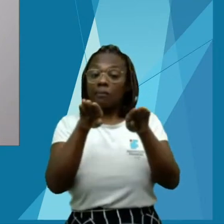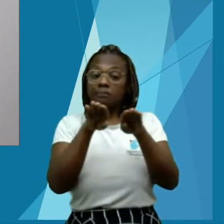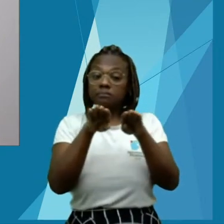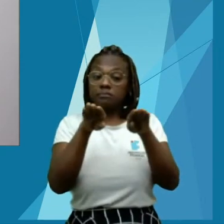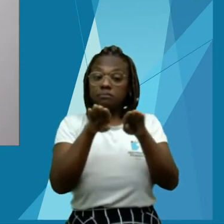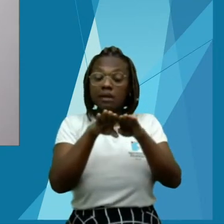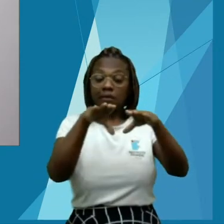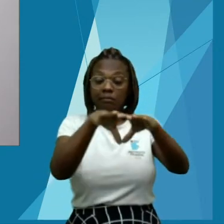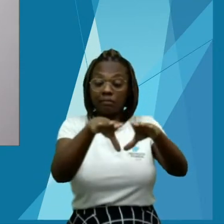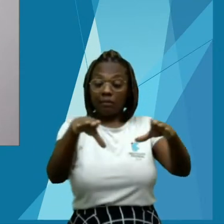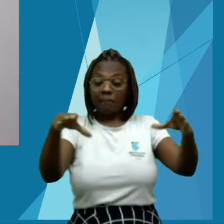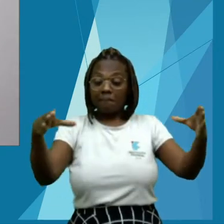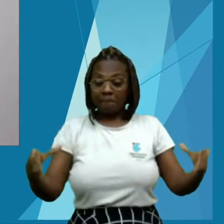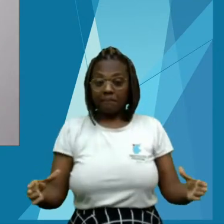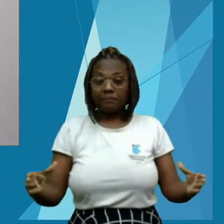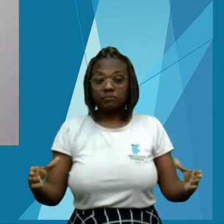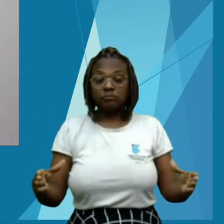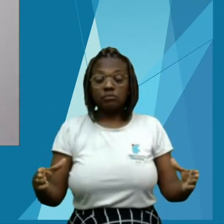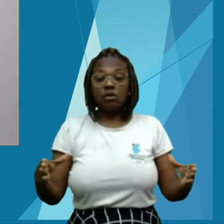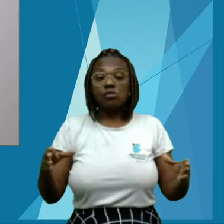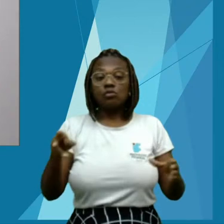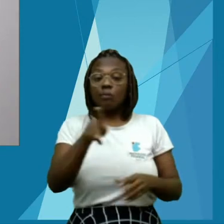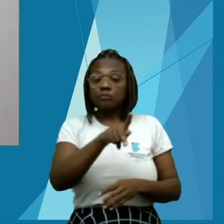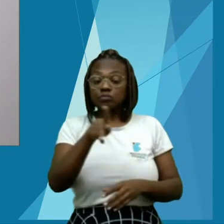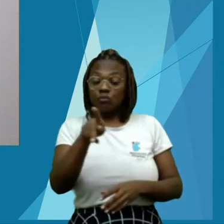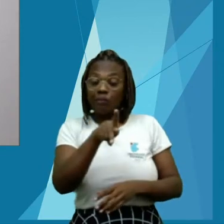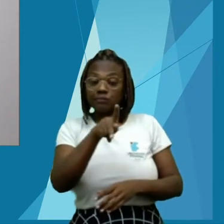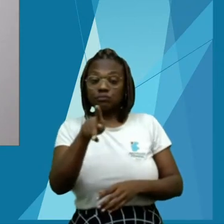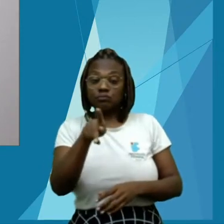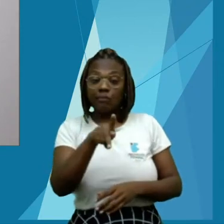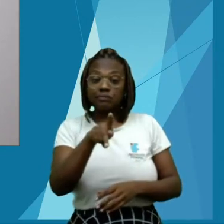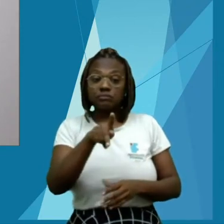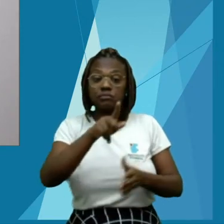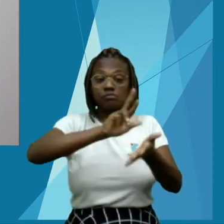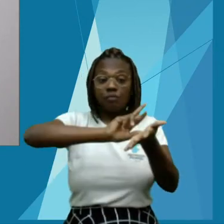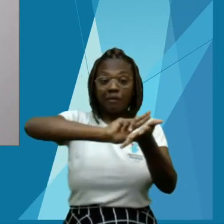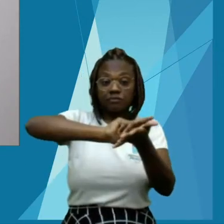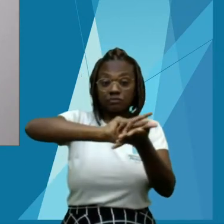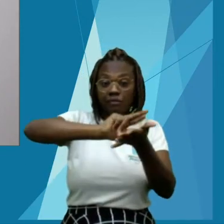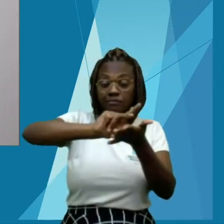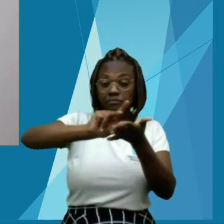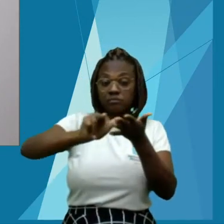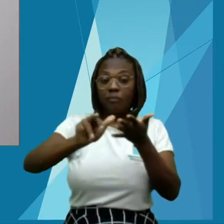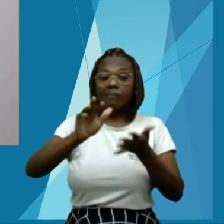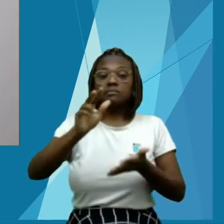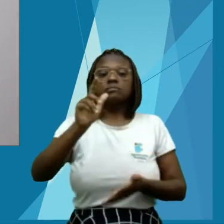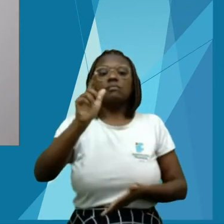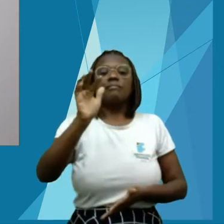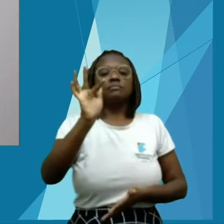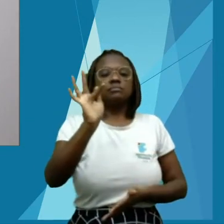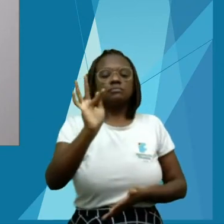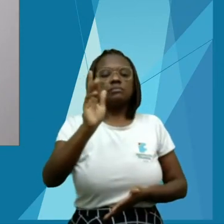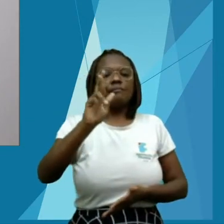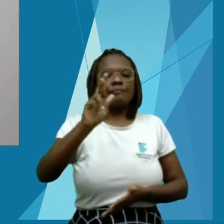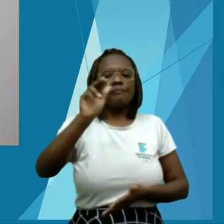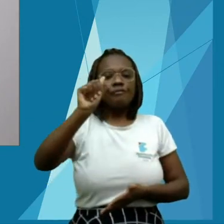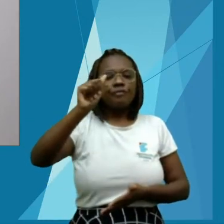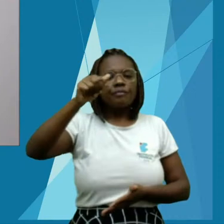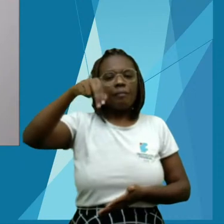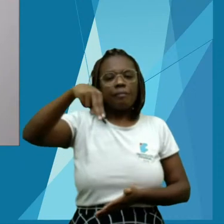Essa obra, ela teve financiamento próprio e se trata de um